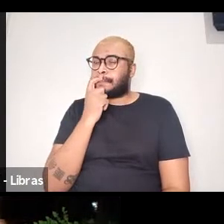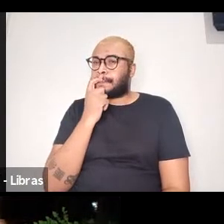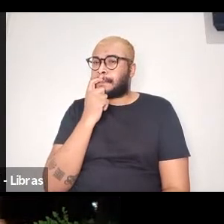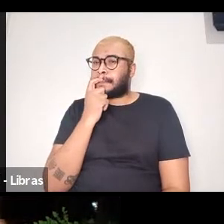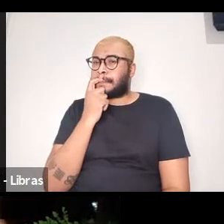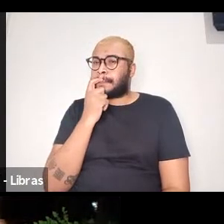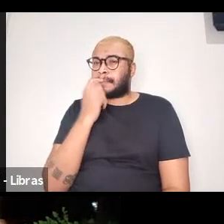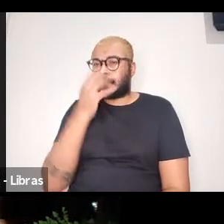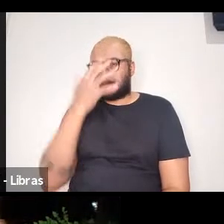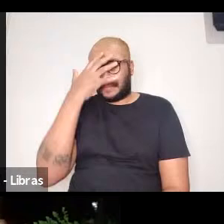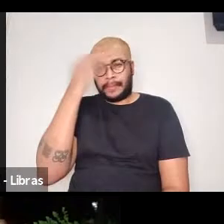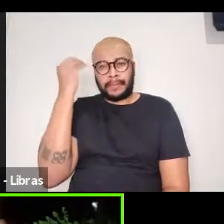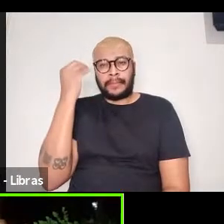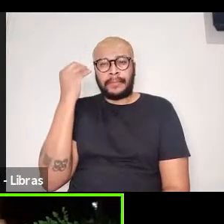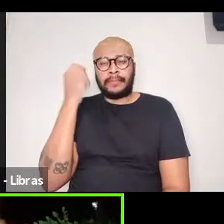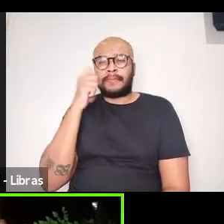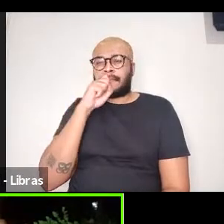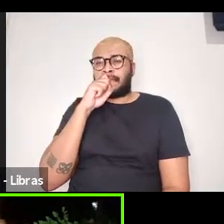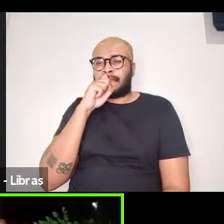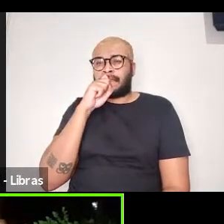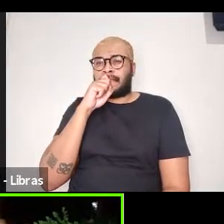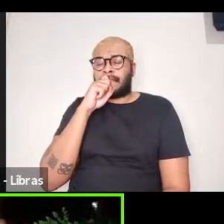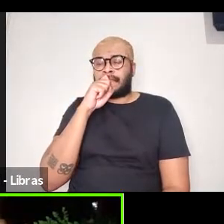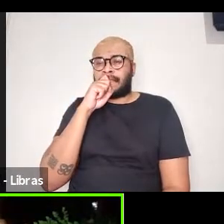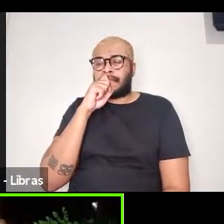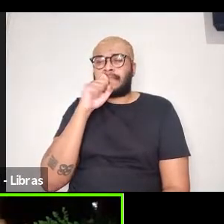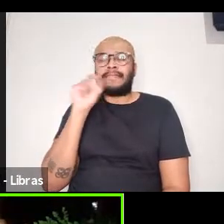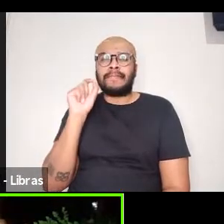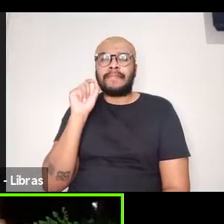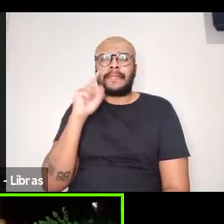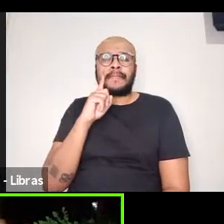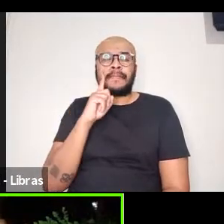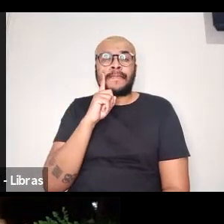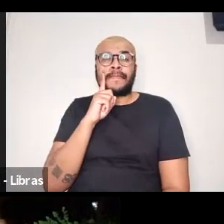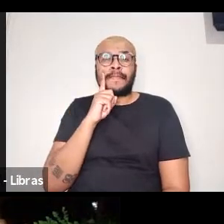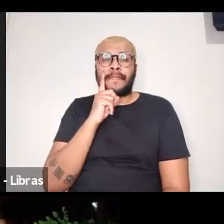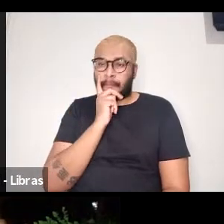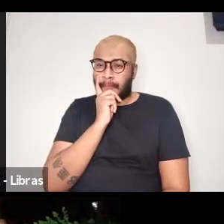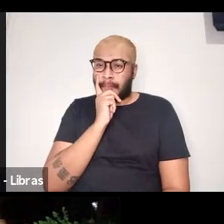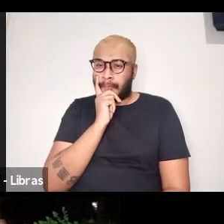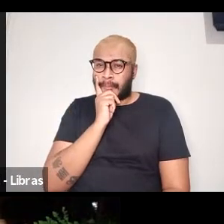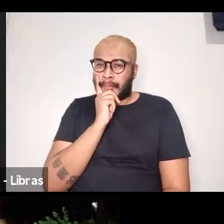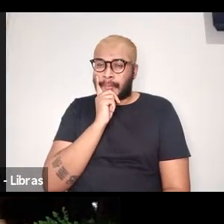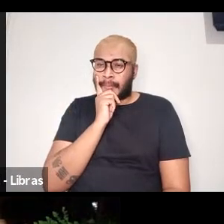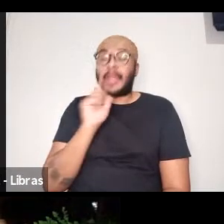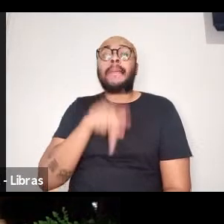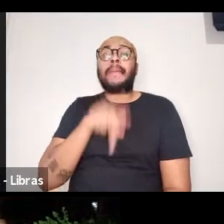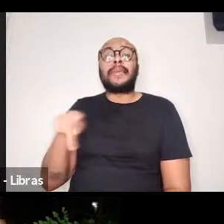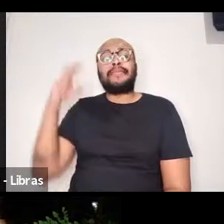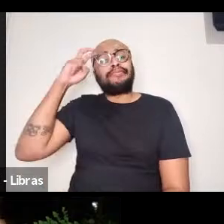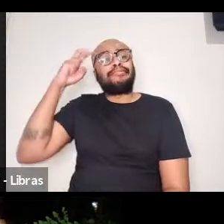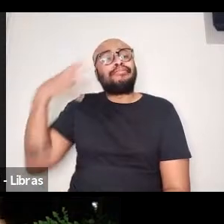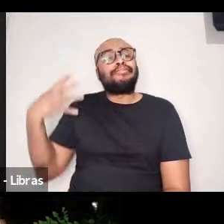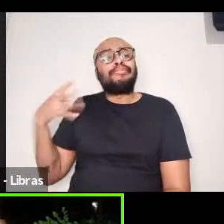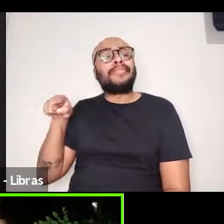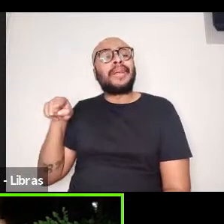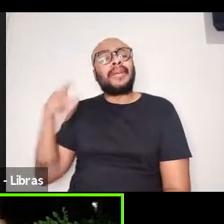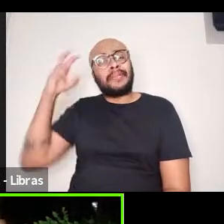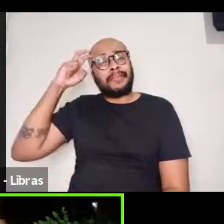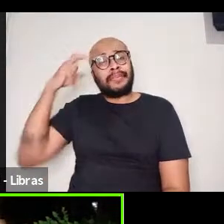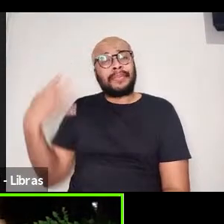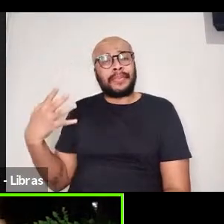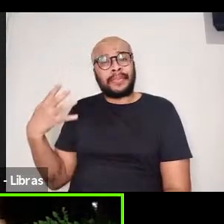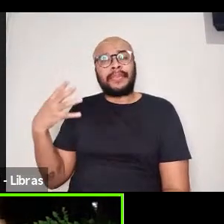não, não, como professor, como professor Piagetiano, Fernando Becker,